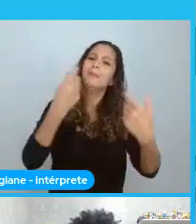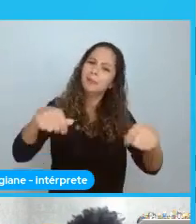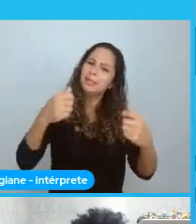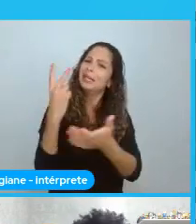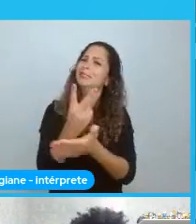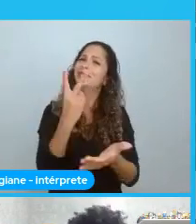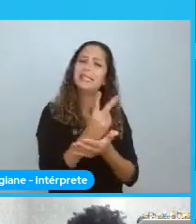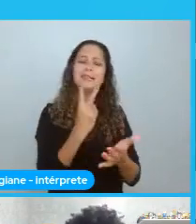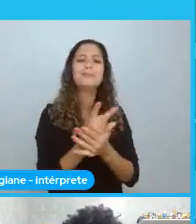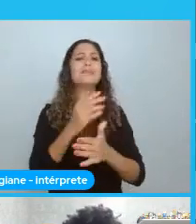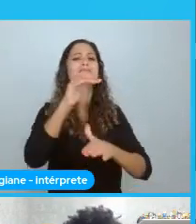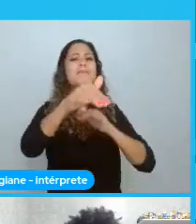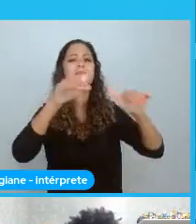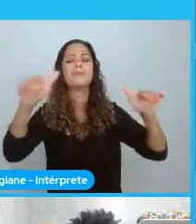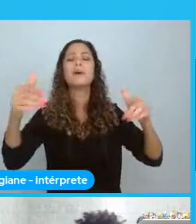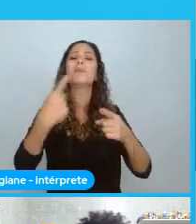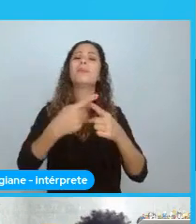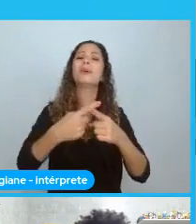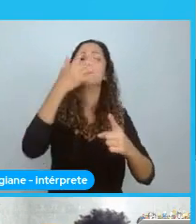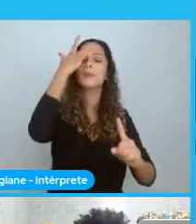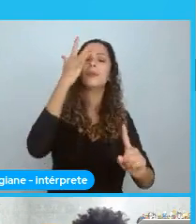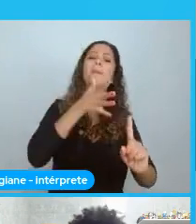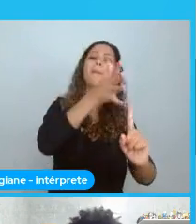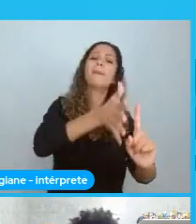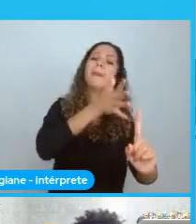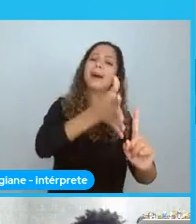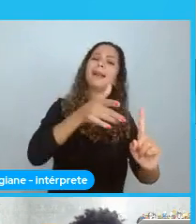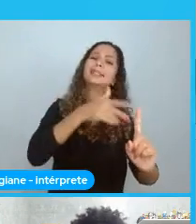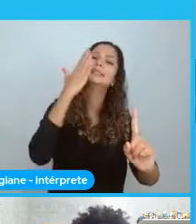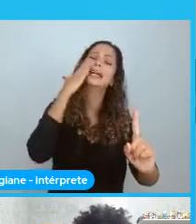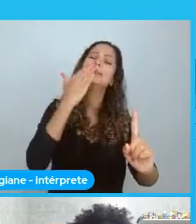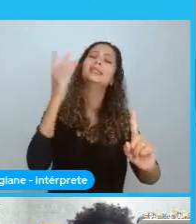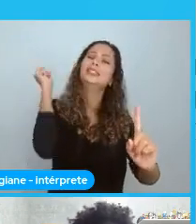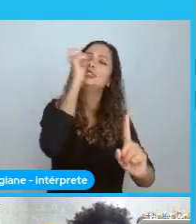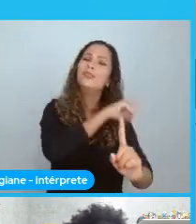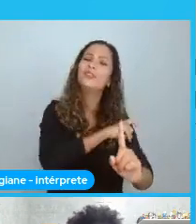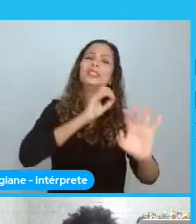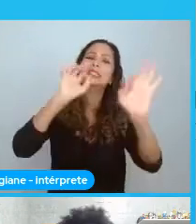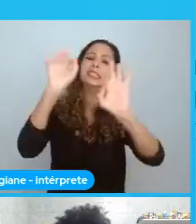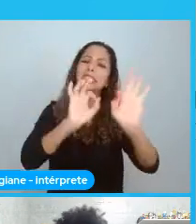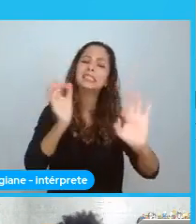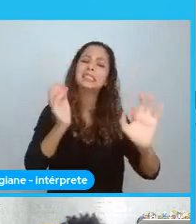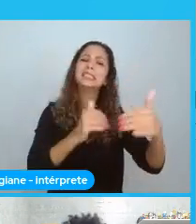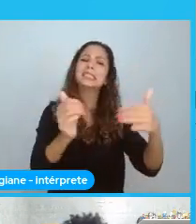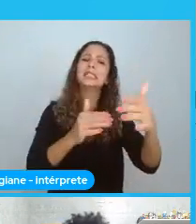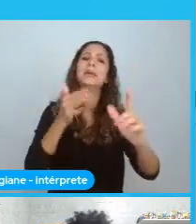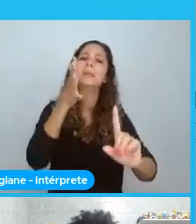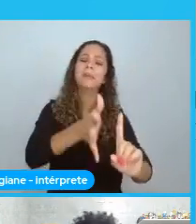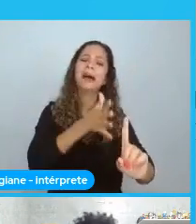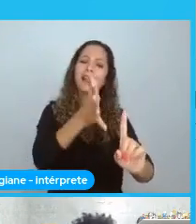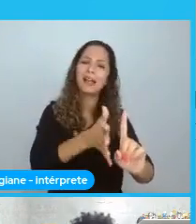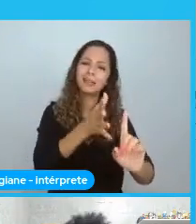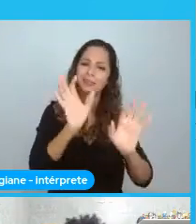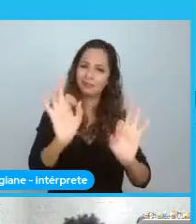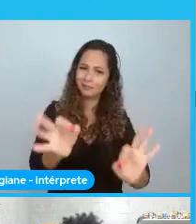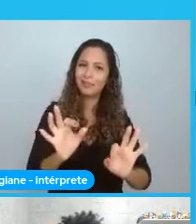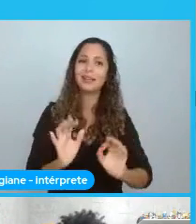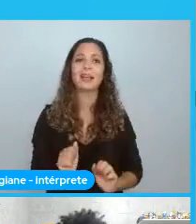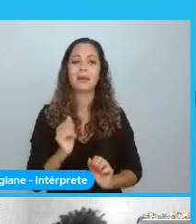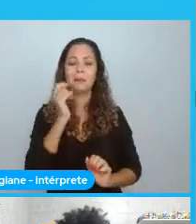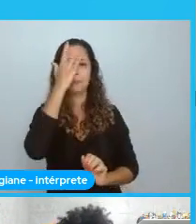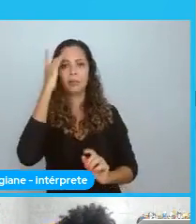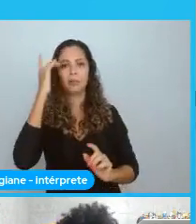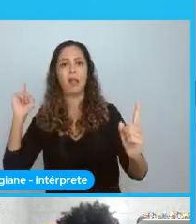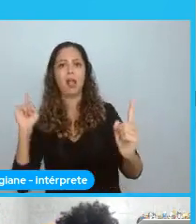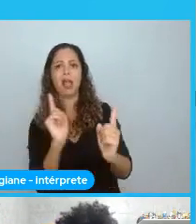Porque quem apresenta a palestra sabe. O quão difícil é. Você construir uma palestra. E aí, quando você escuta. Das pessoas. foi importante